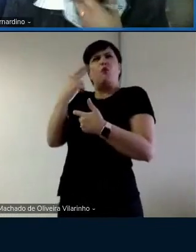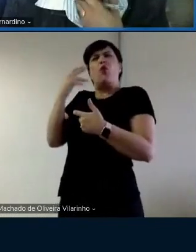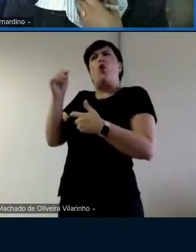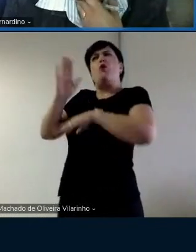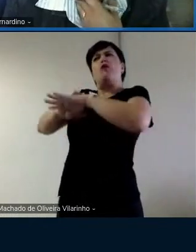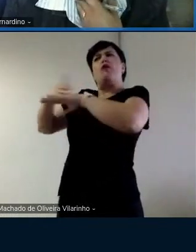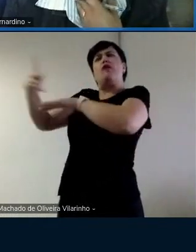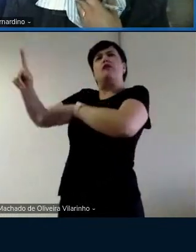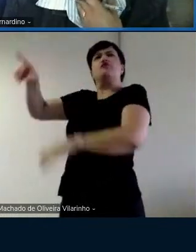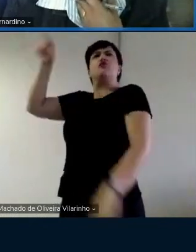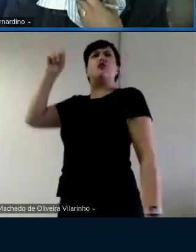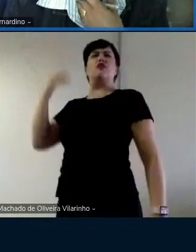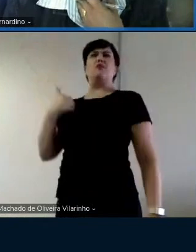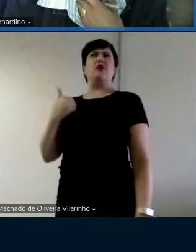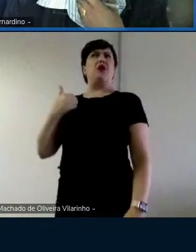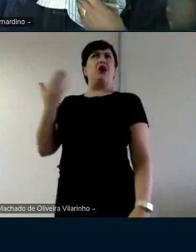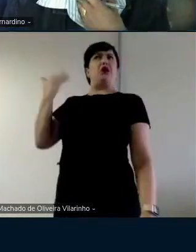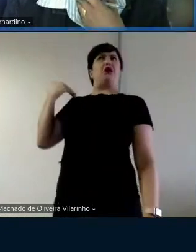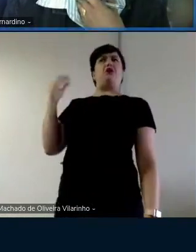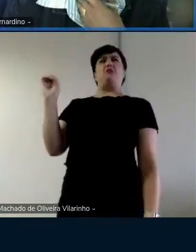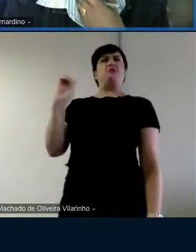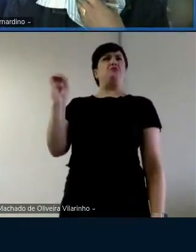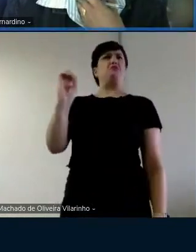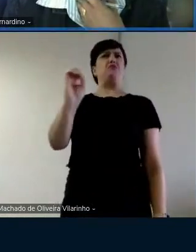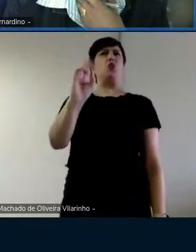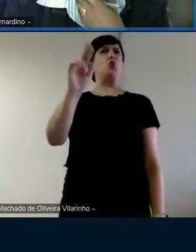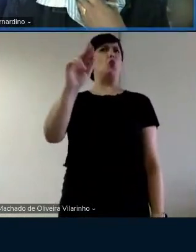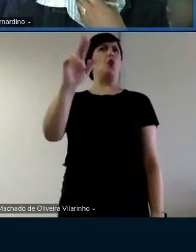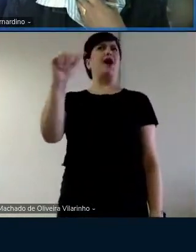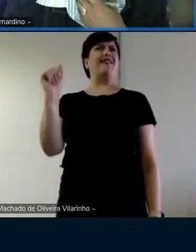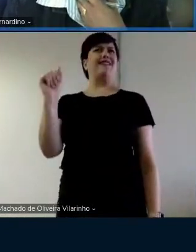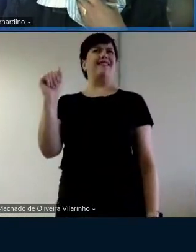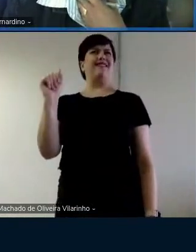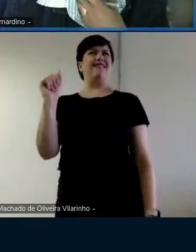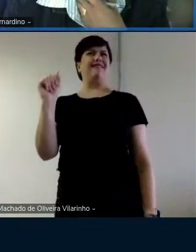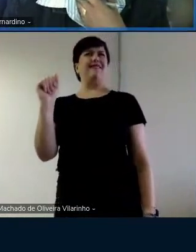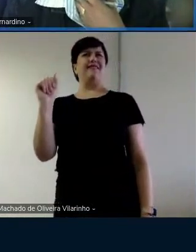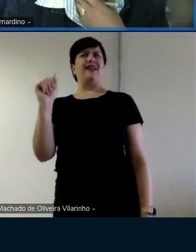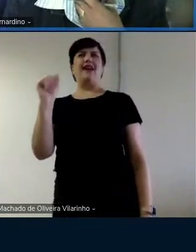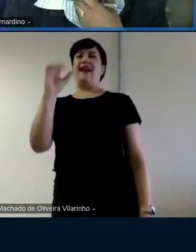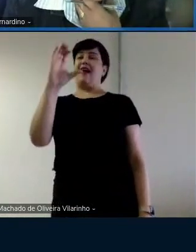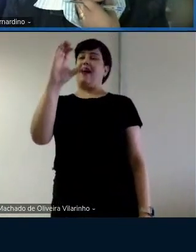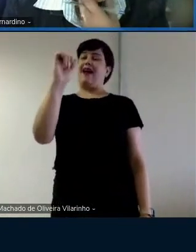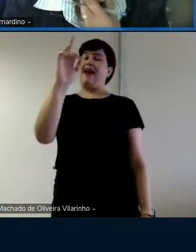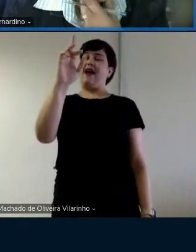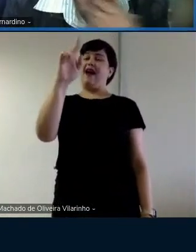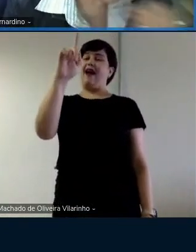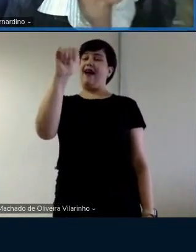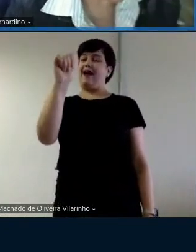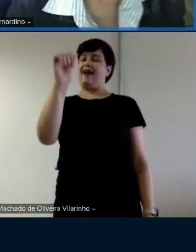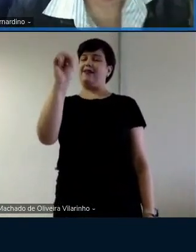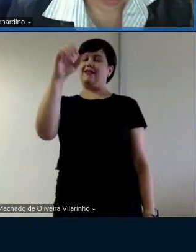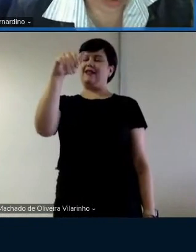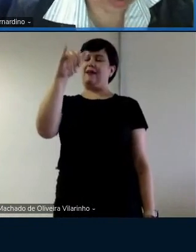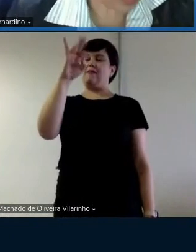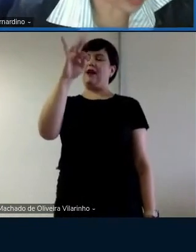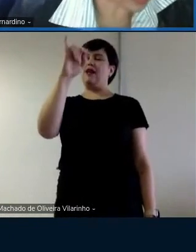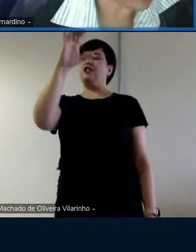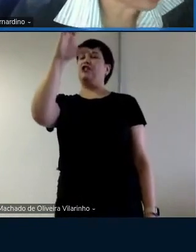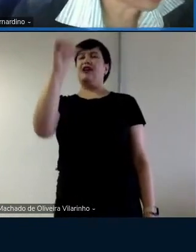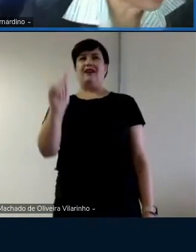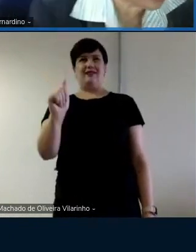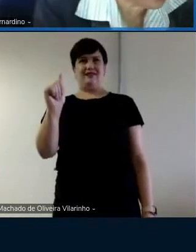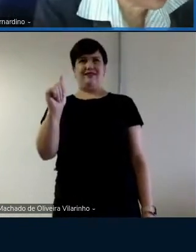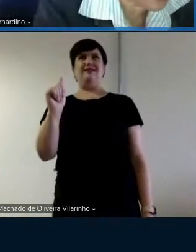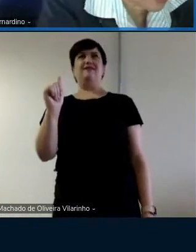que você fez? Porque eu nunca tinha visto. Com relação, no caso, quando são cargas semânticas, você diz assim, ah, deixa eu